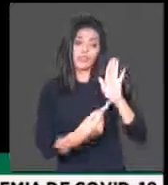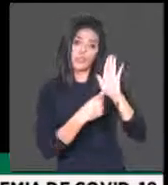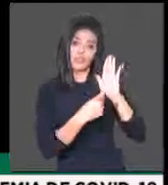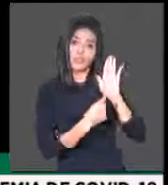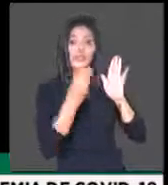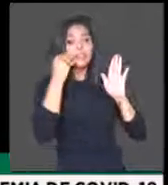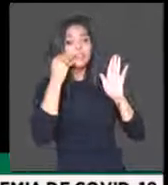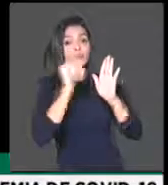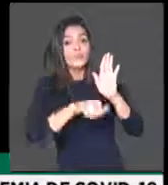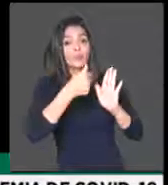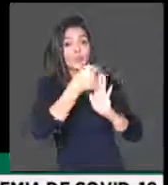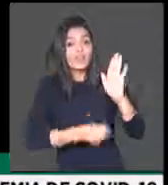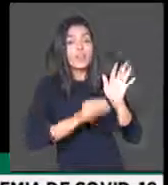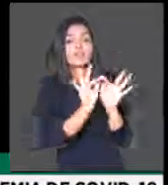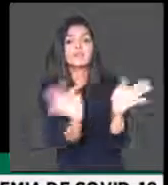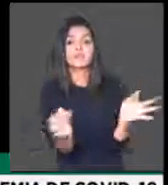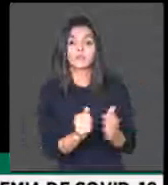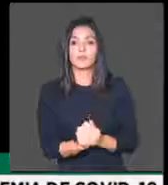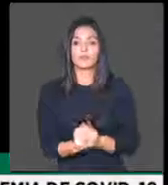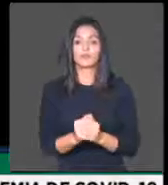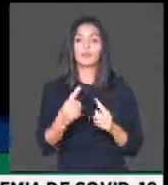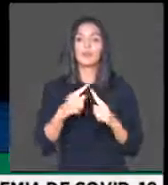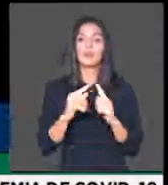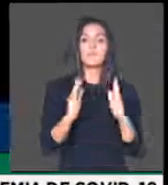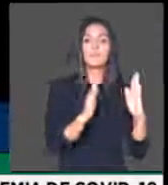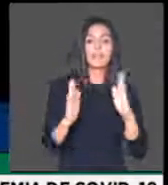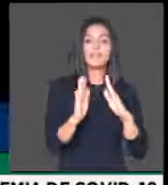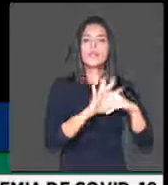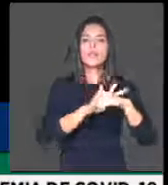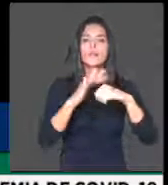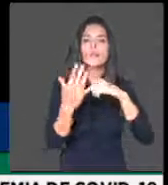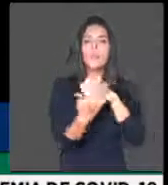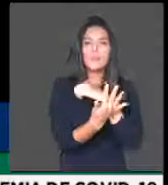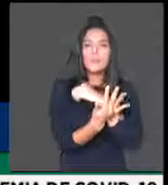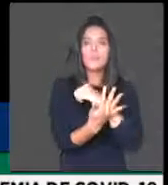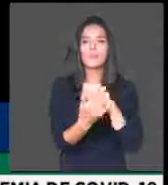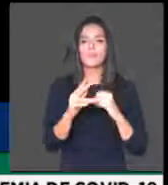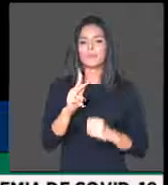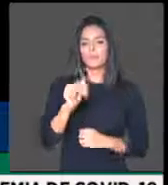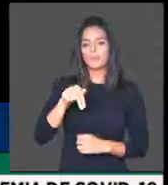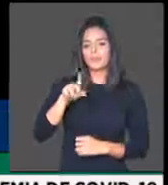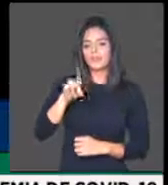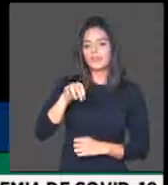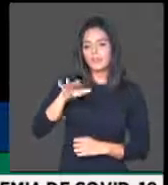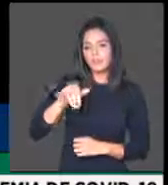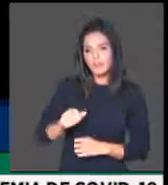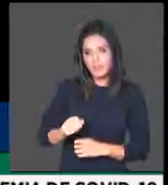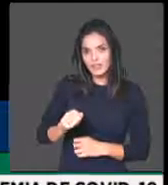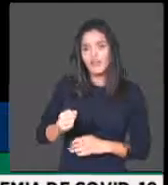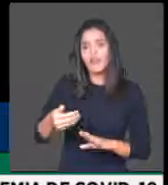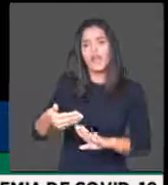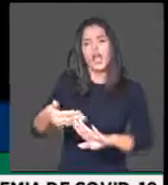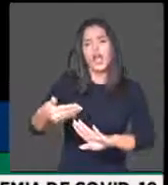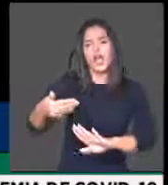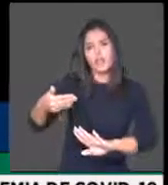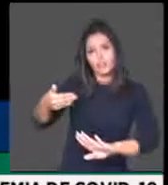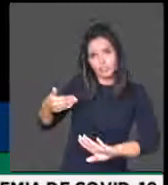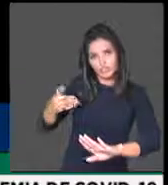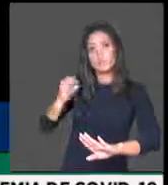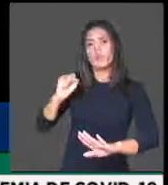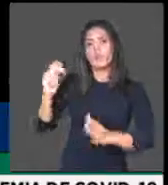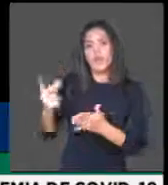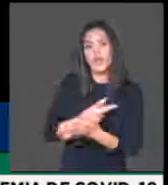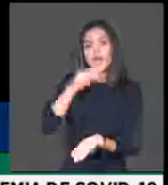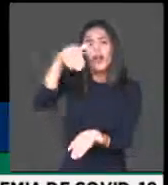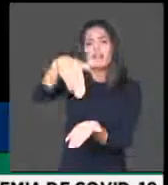durante a pandemia, na verdade menos até do que o período aprovado pela Câmara como período de pandemia, apenas até